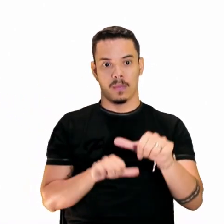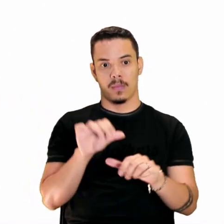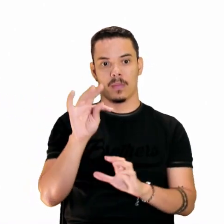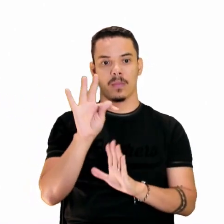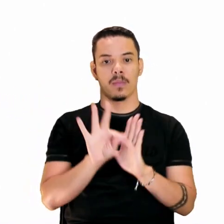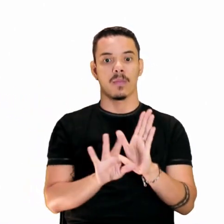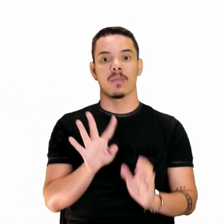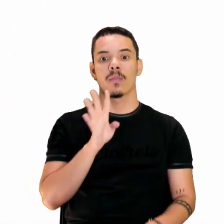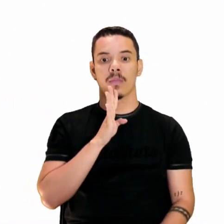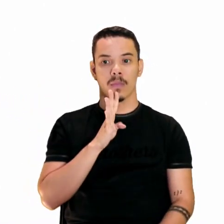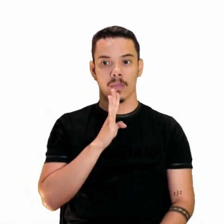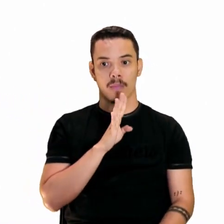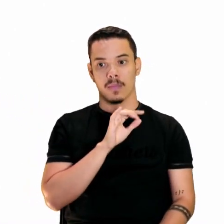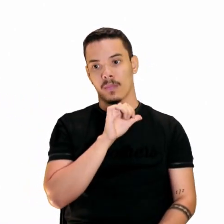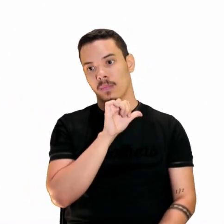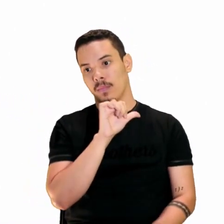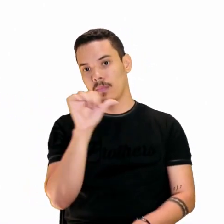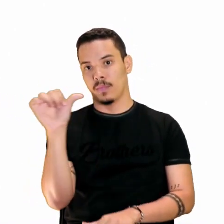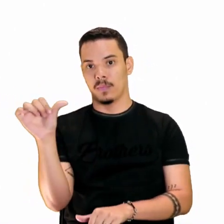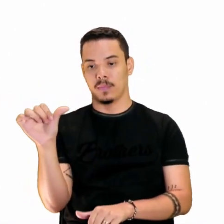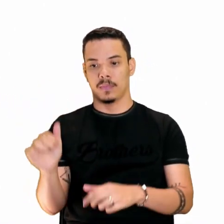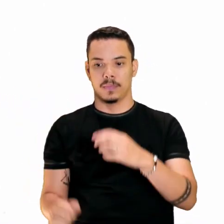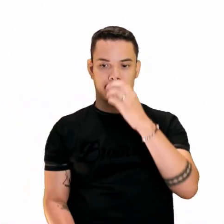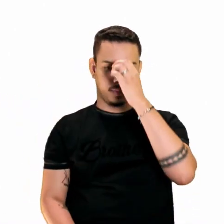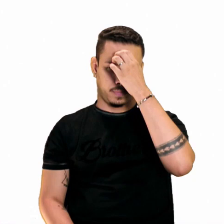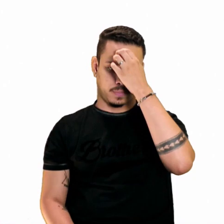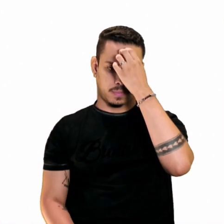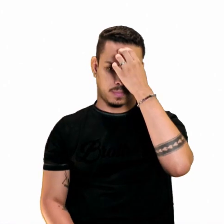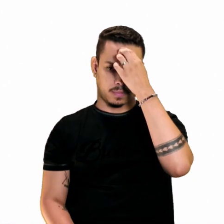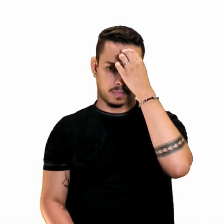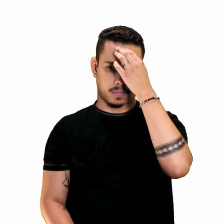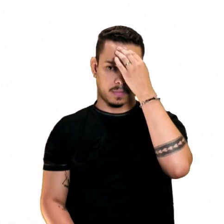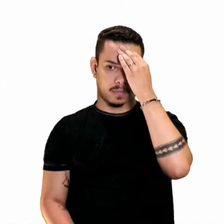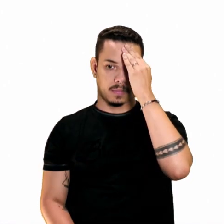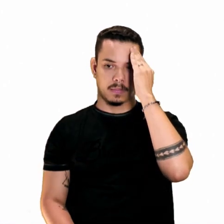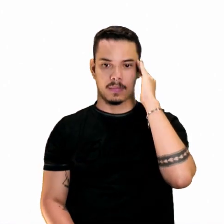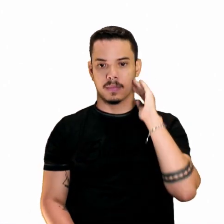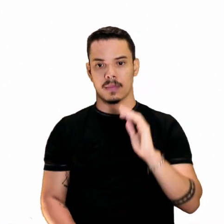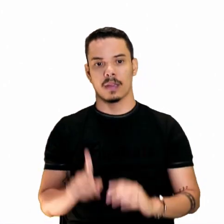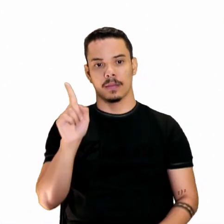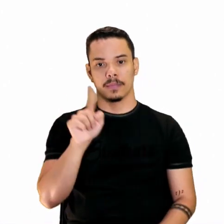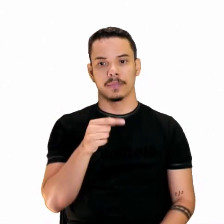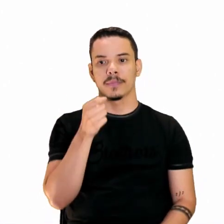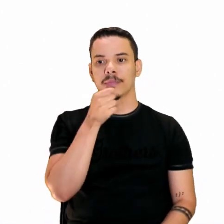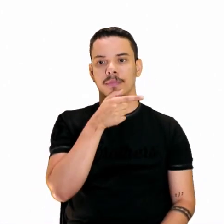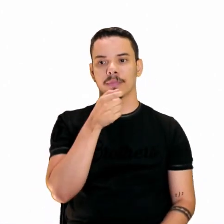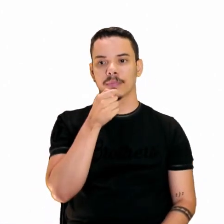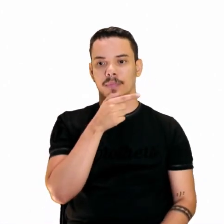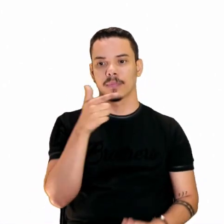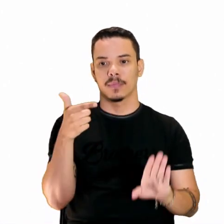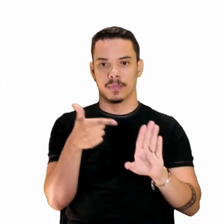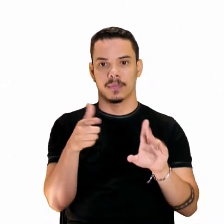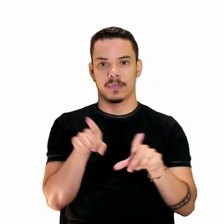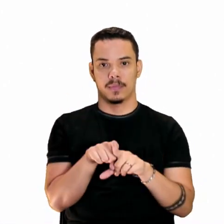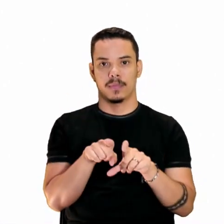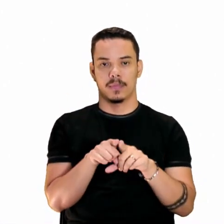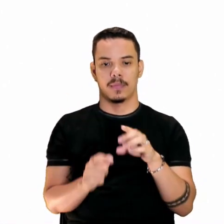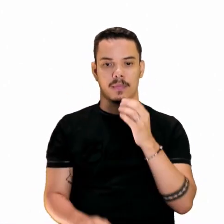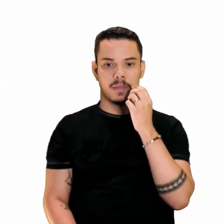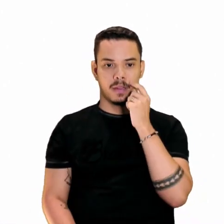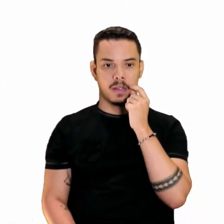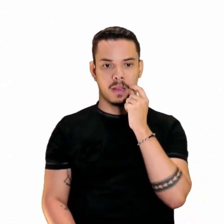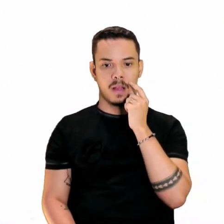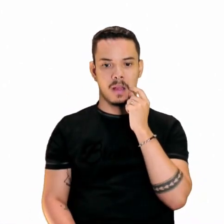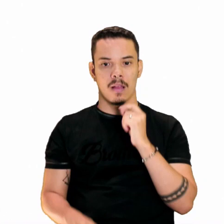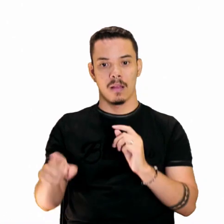conhecido. Agora, nós vamos ver a parte irônica aqui, certo? Olha, essa